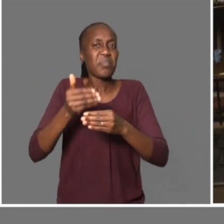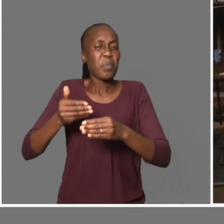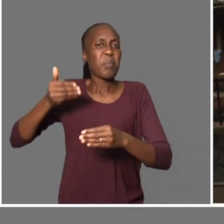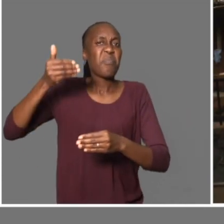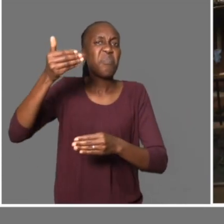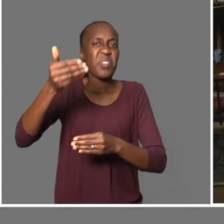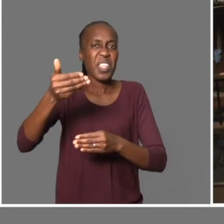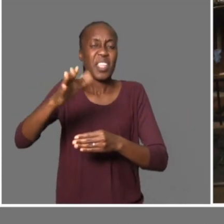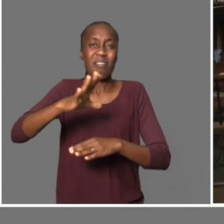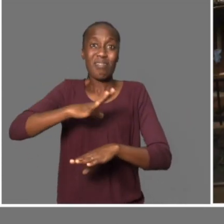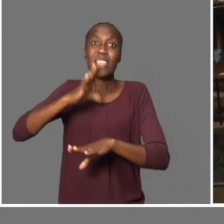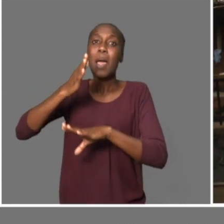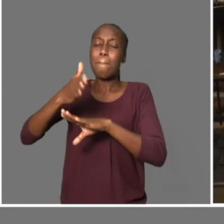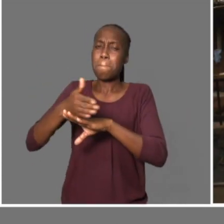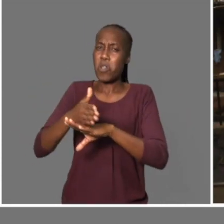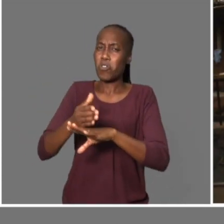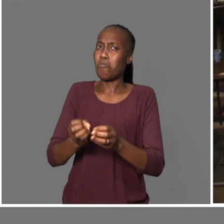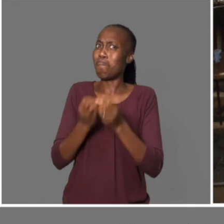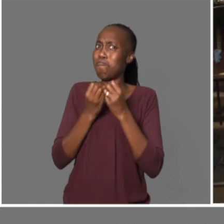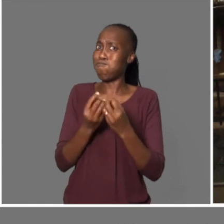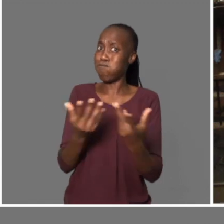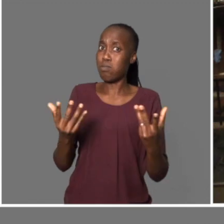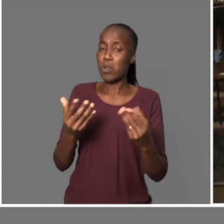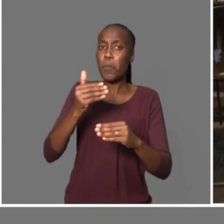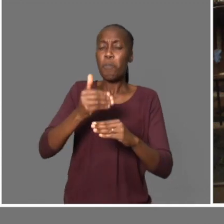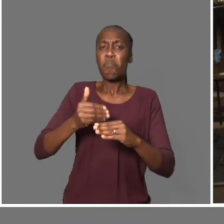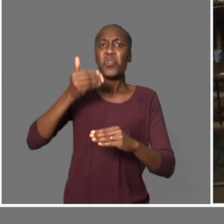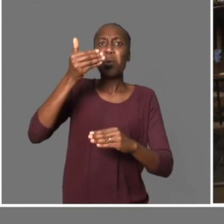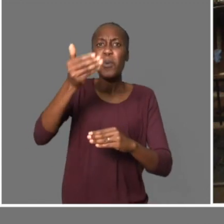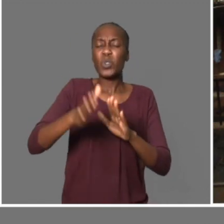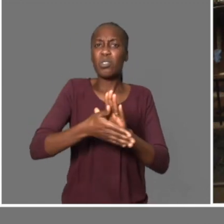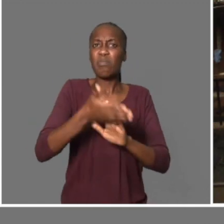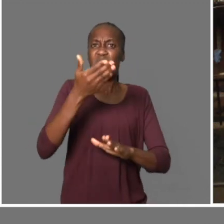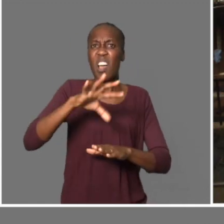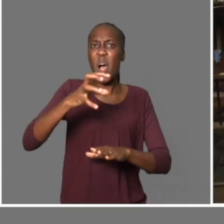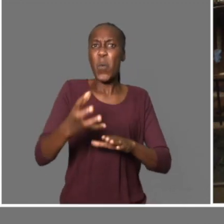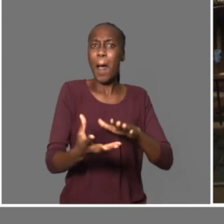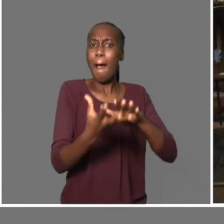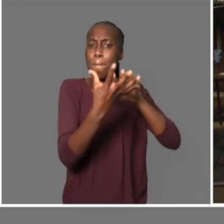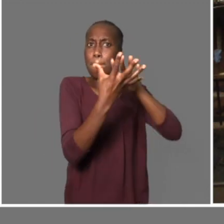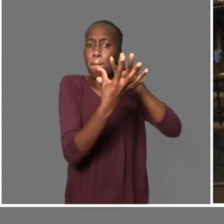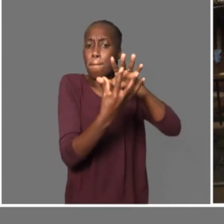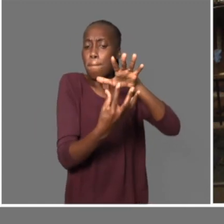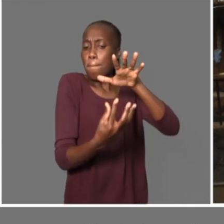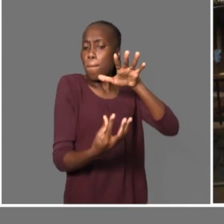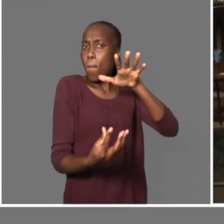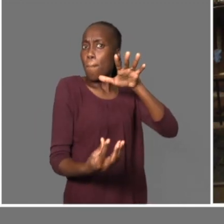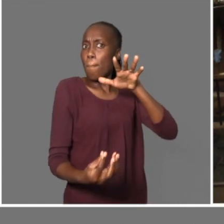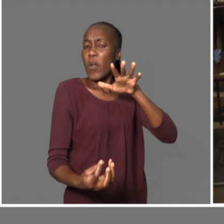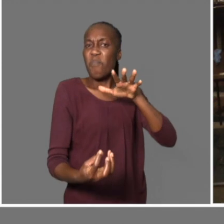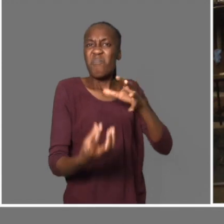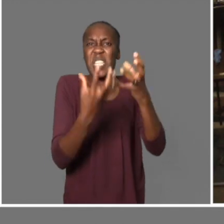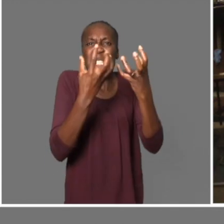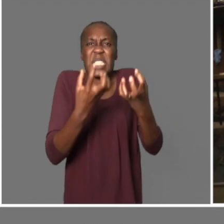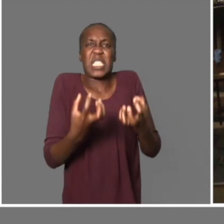cheias, e depois havia muito peixe nos tempos. Mas baixou a água, aquela seca,